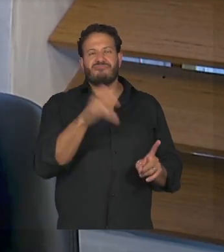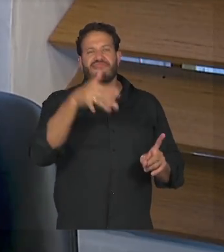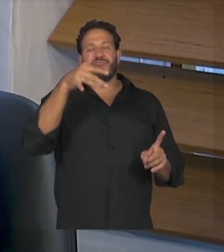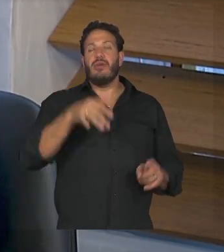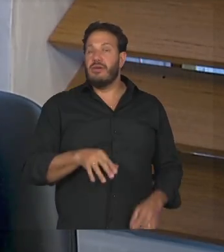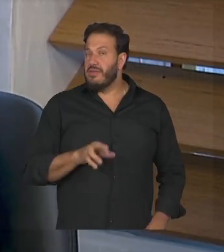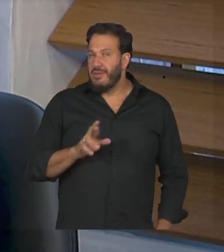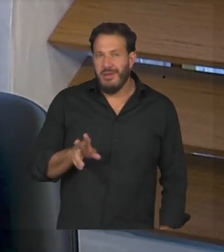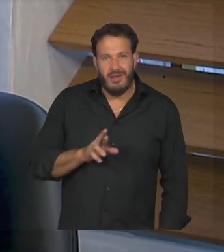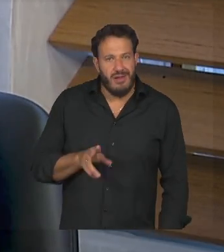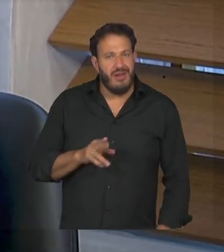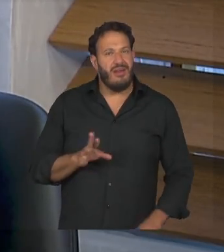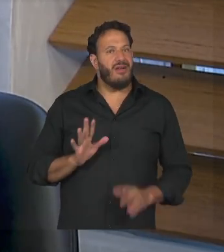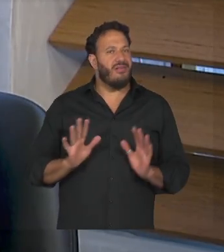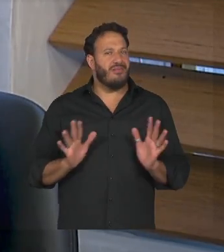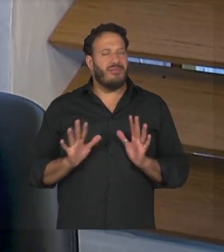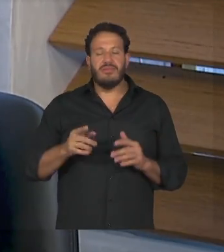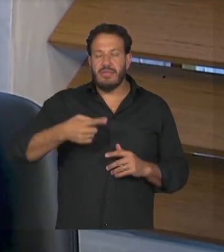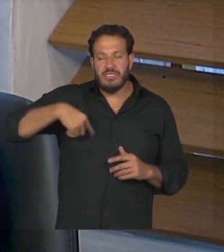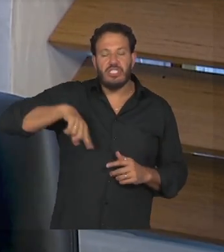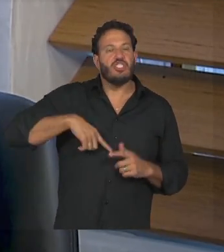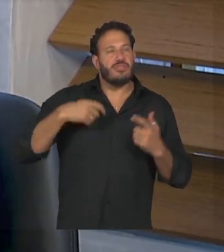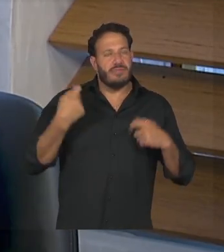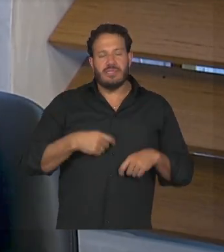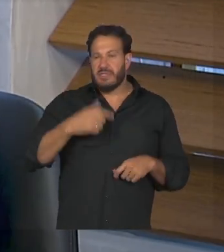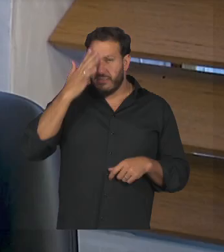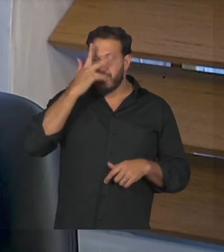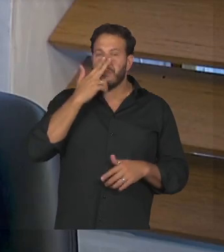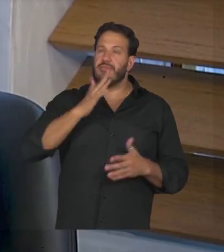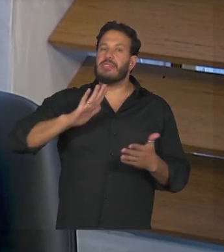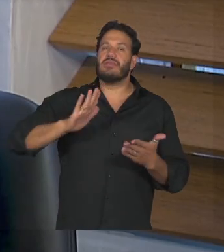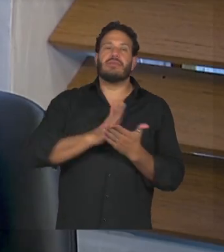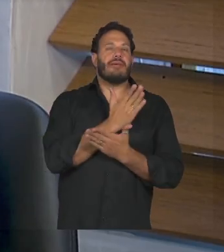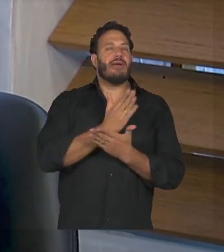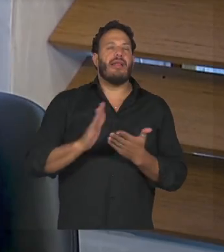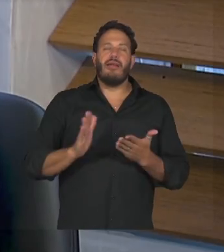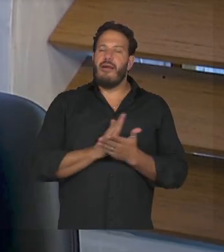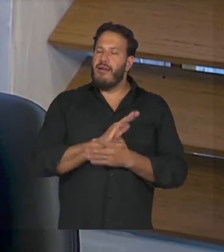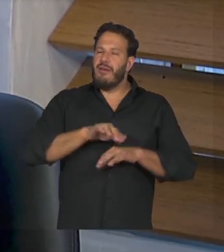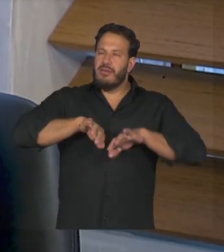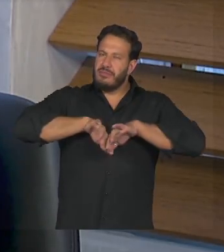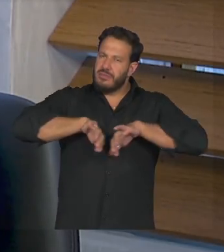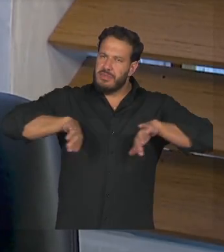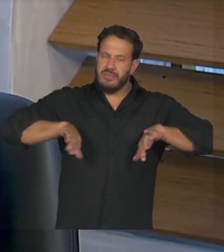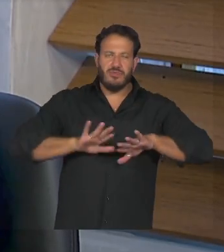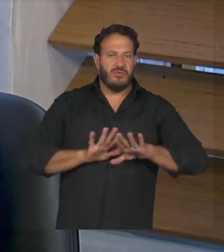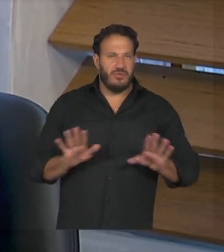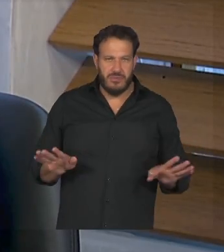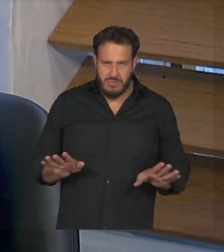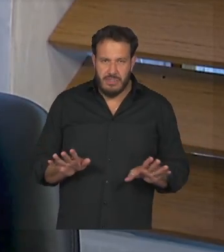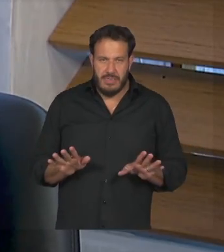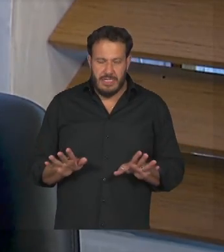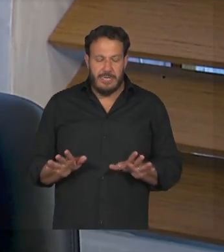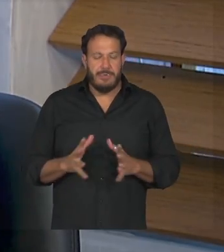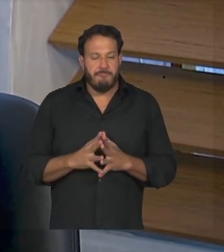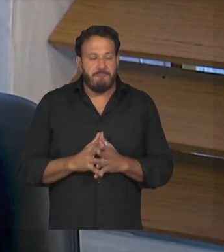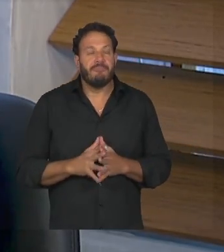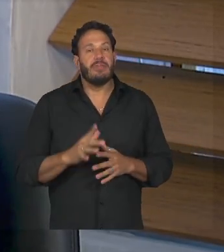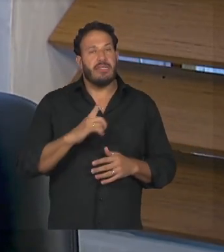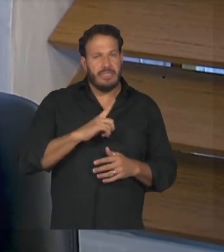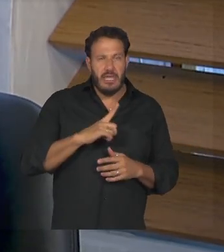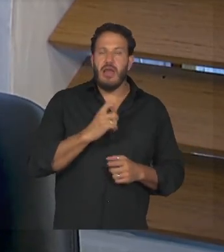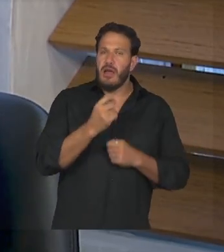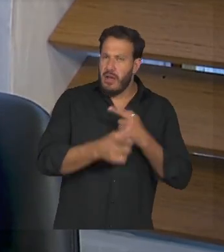né a gente precisa desmistificar essas coisas é existem alguns